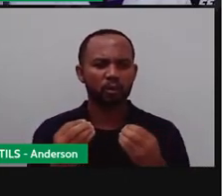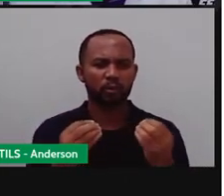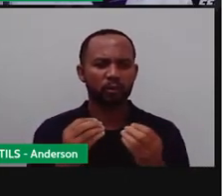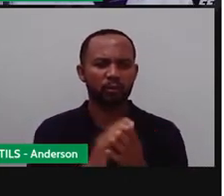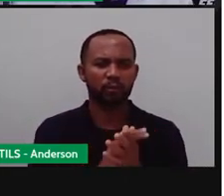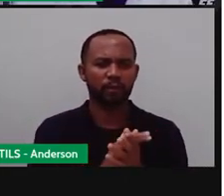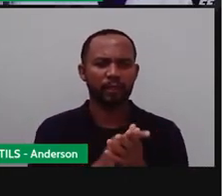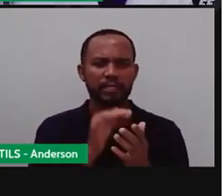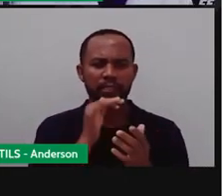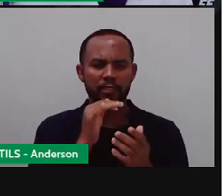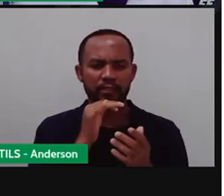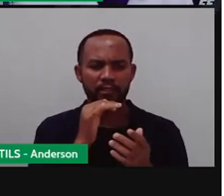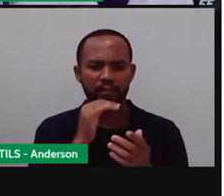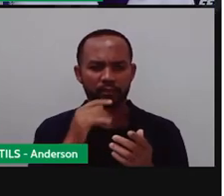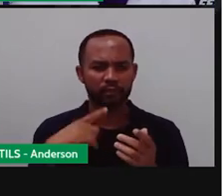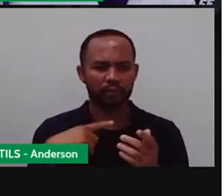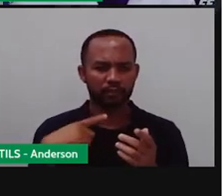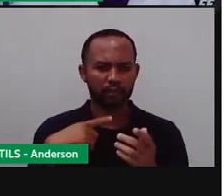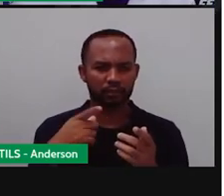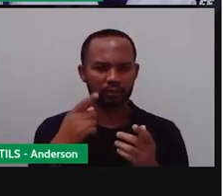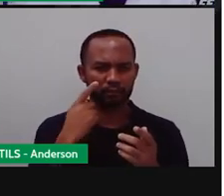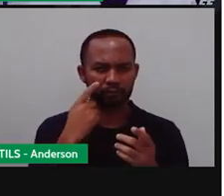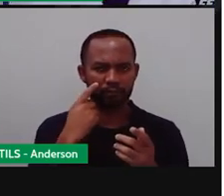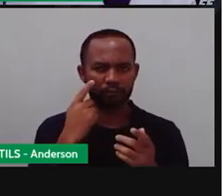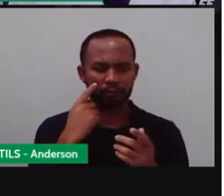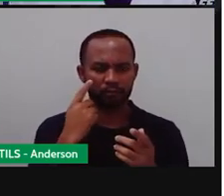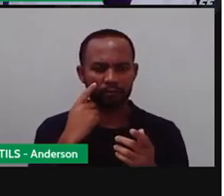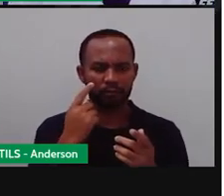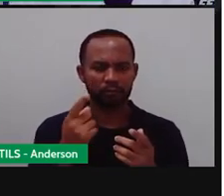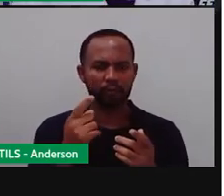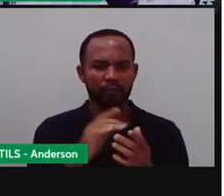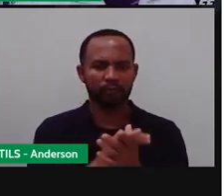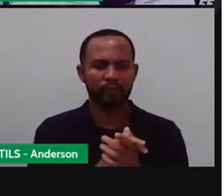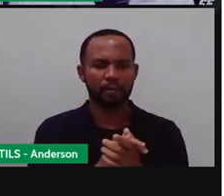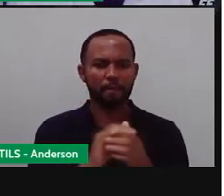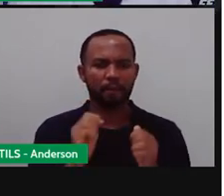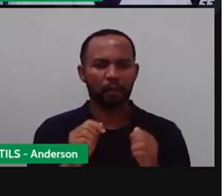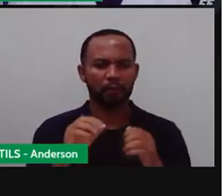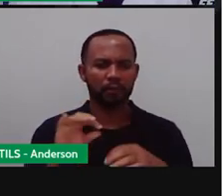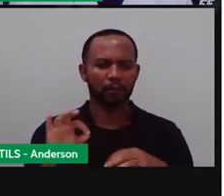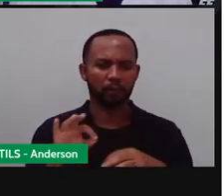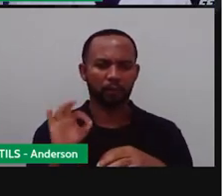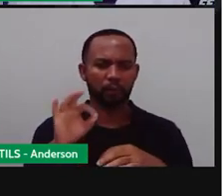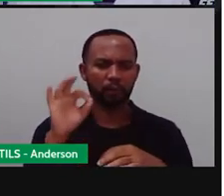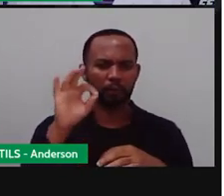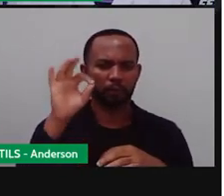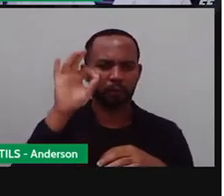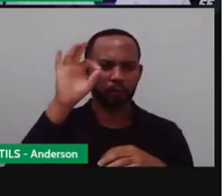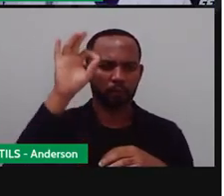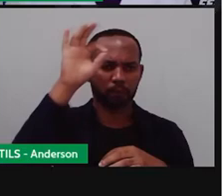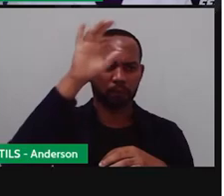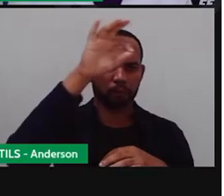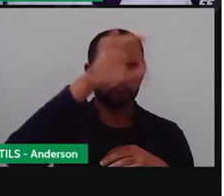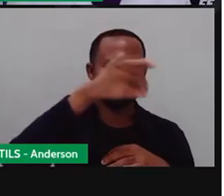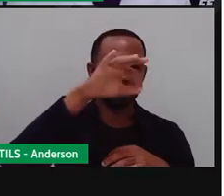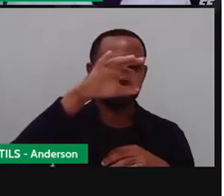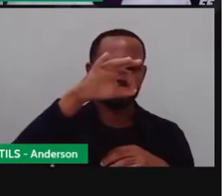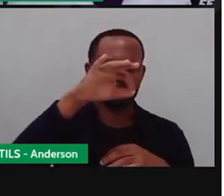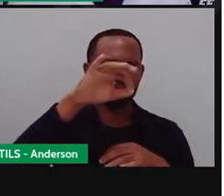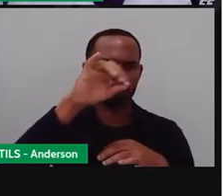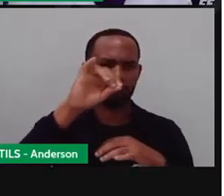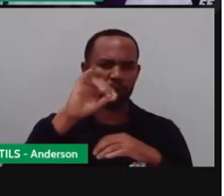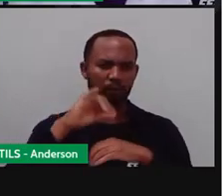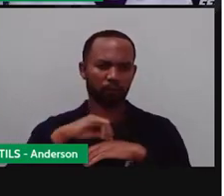a foto, inclusive, traz uma mosca. Então, a mosca pousa em algum lugar ali, mas vocês já pararam pra